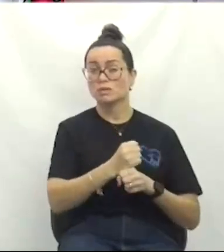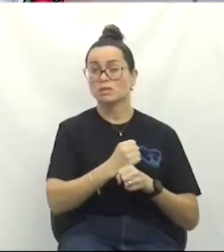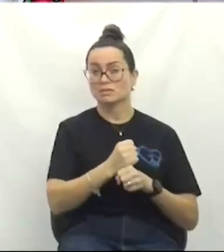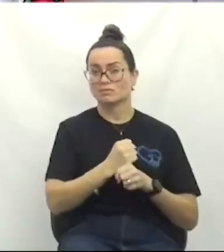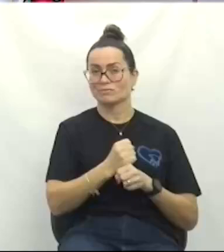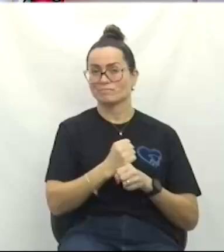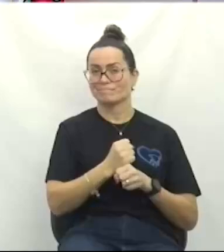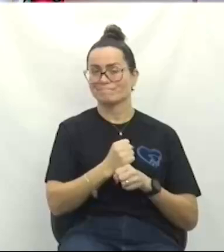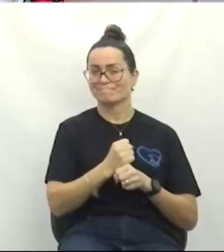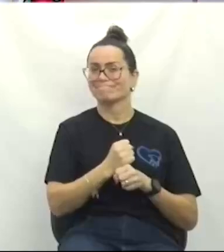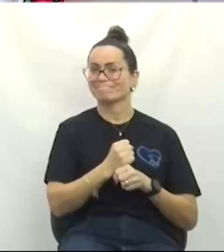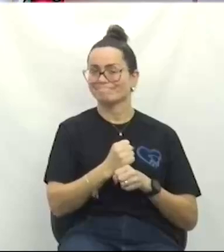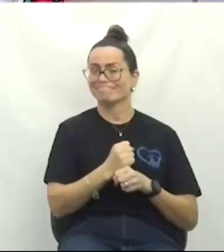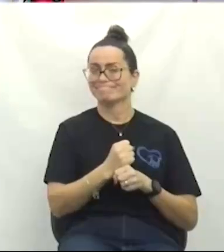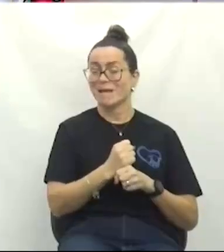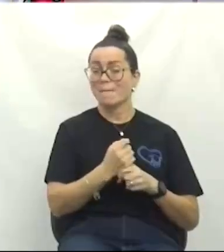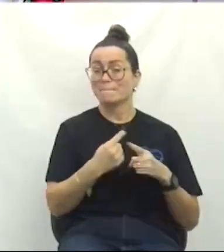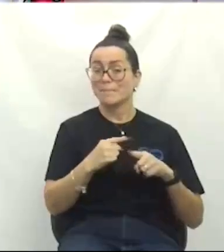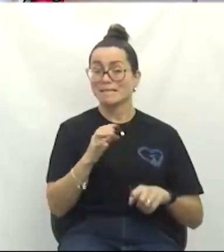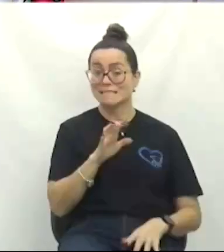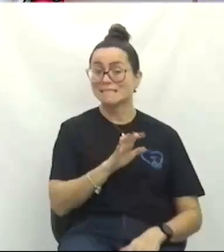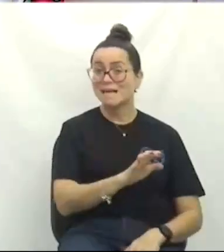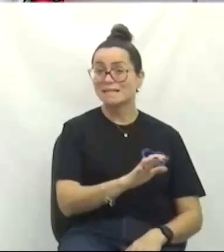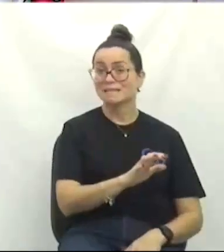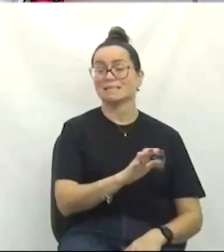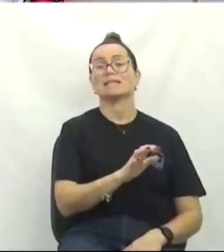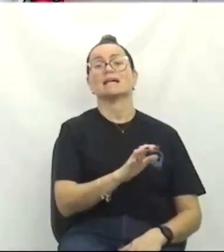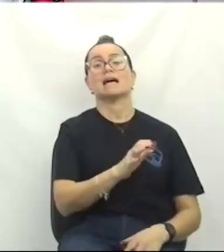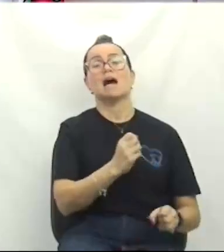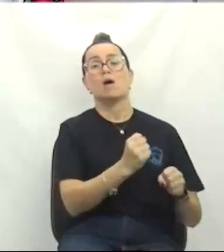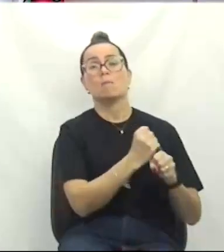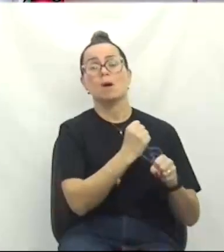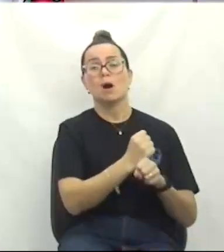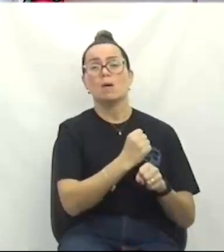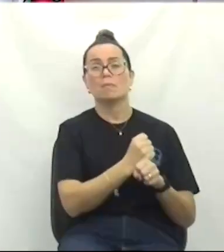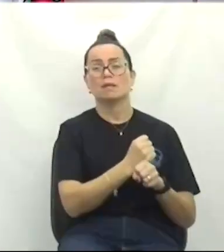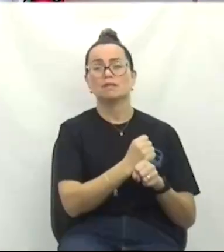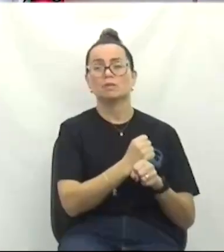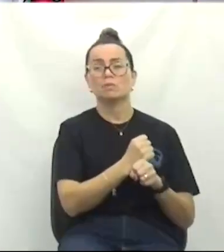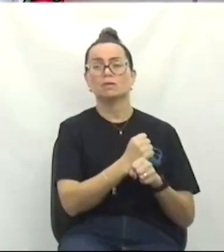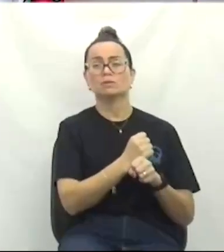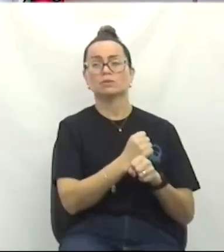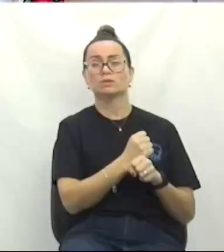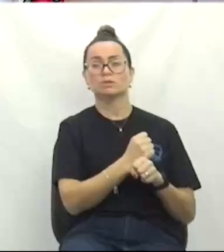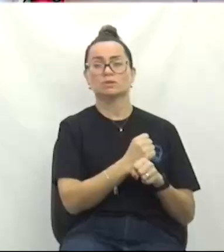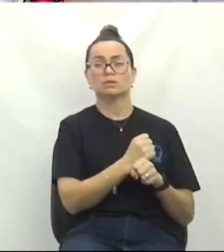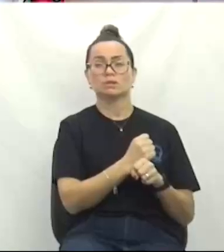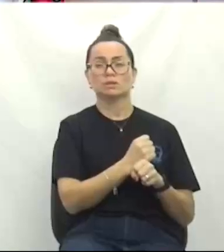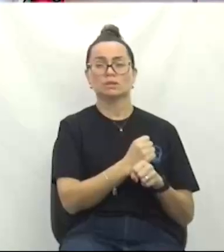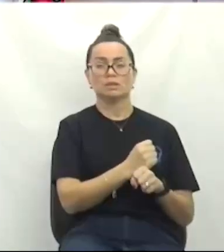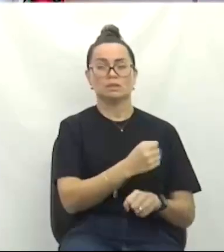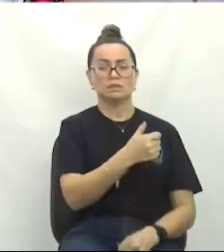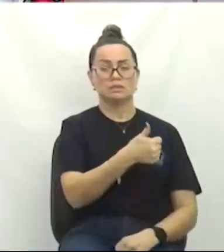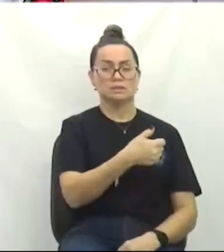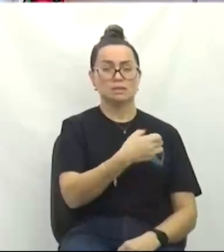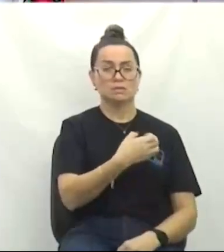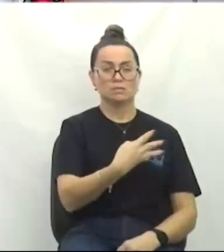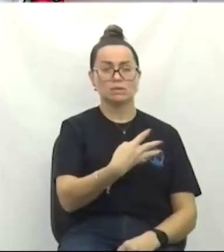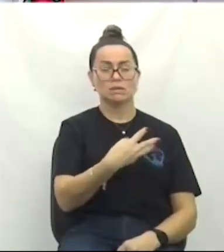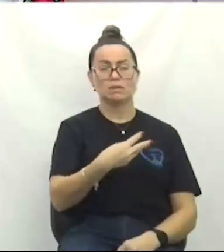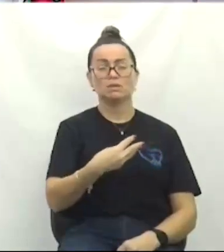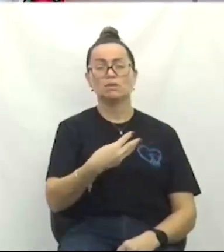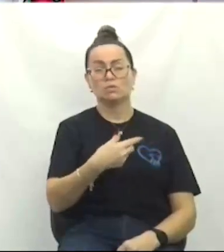milhões. Mas muito, muito mais cara. Naquela época, nós tínhamos o vice-governador, nós tínhamos o